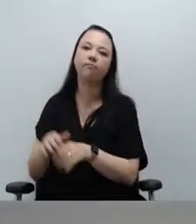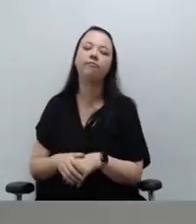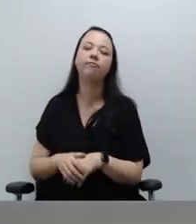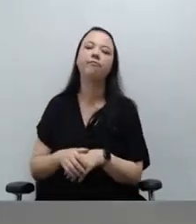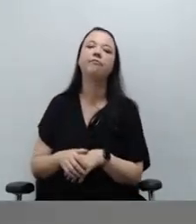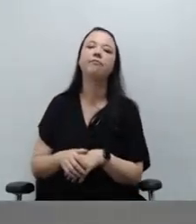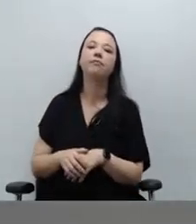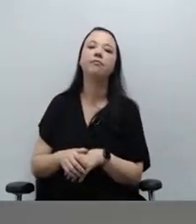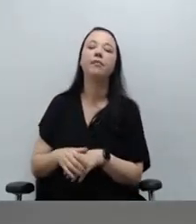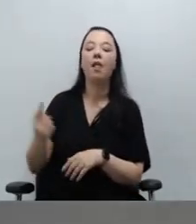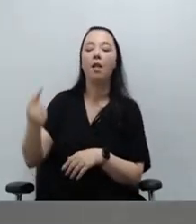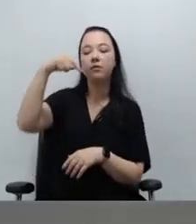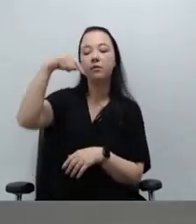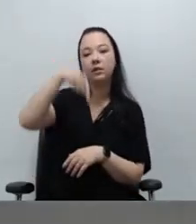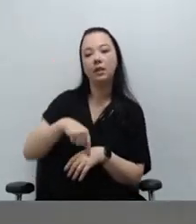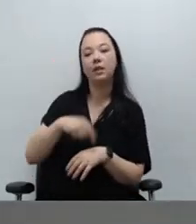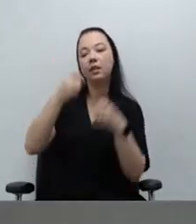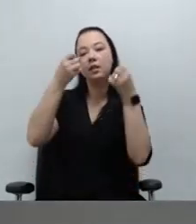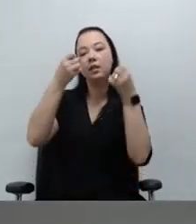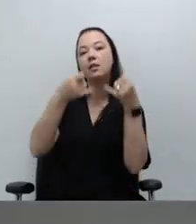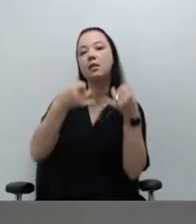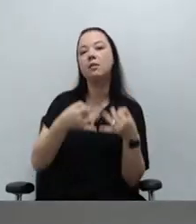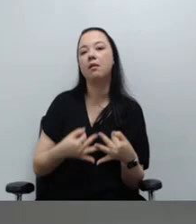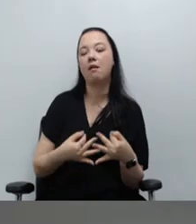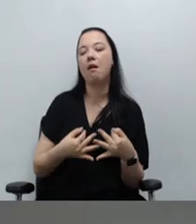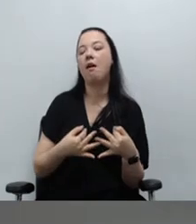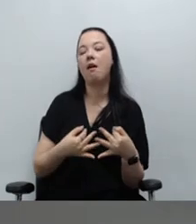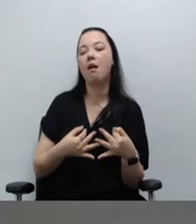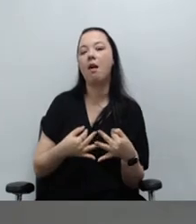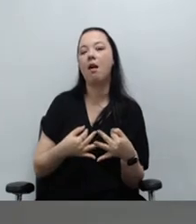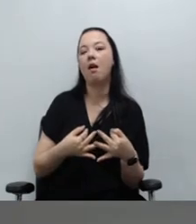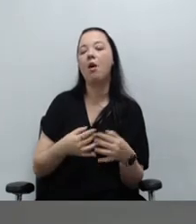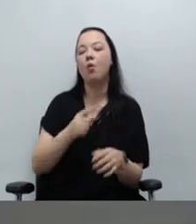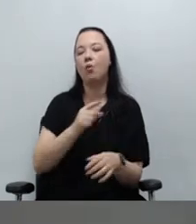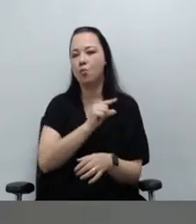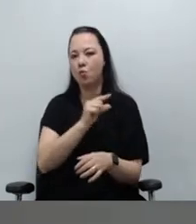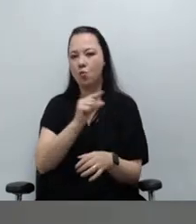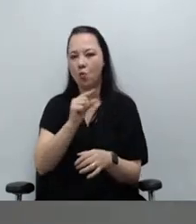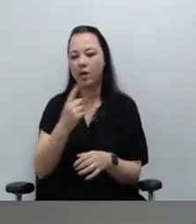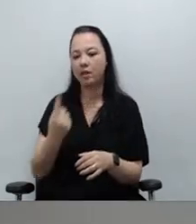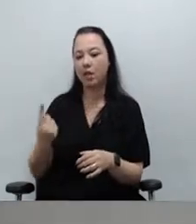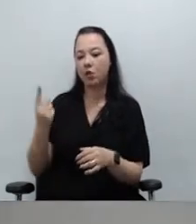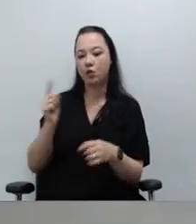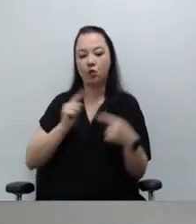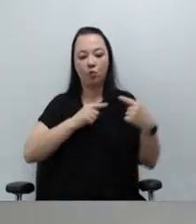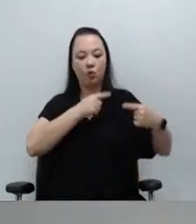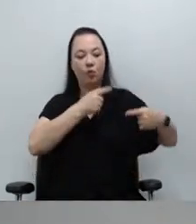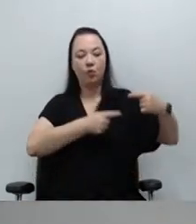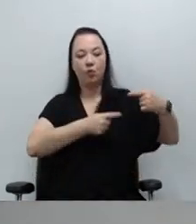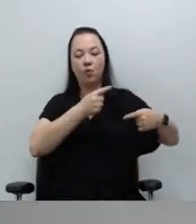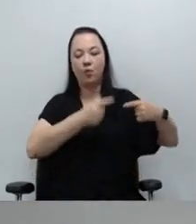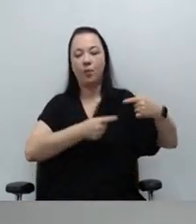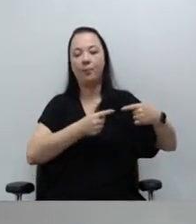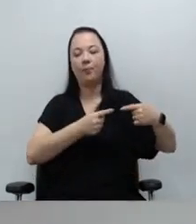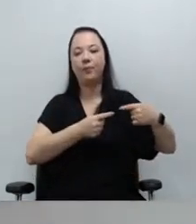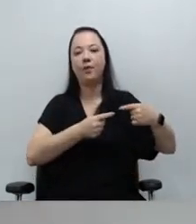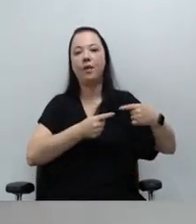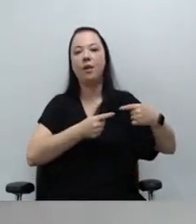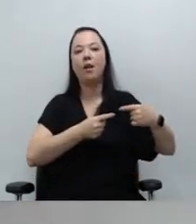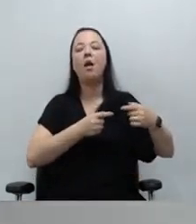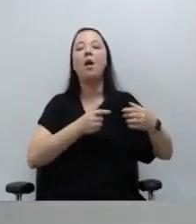falar um pouco sobre as últimas discussões no Conselho, sobre o processo de expansão, esse processo que